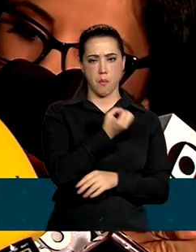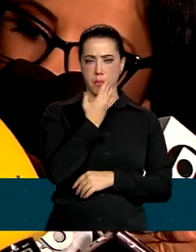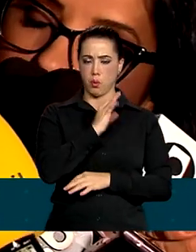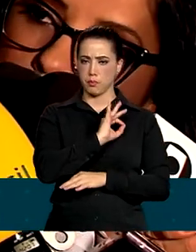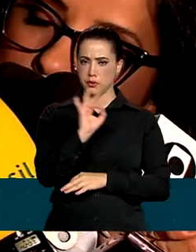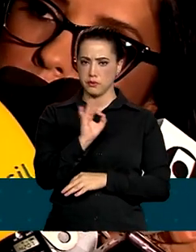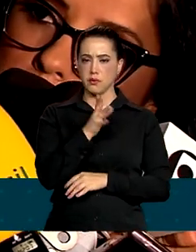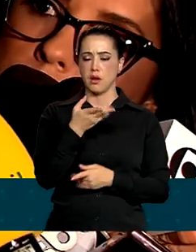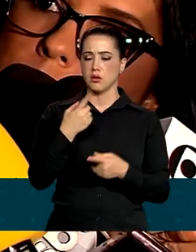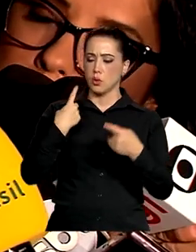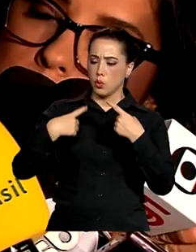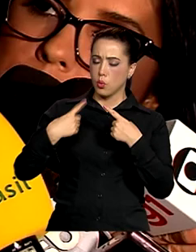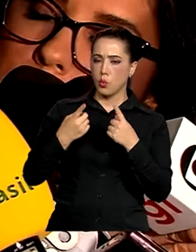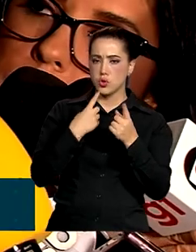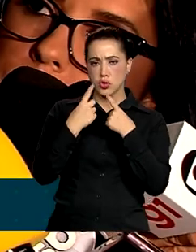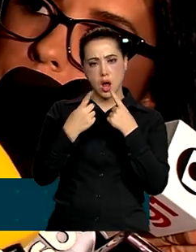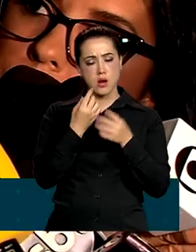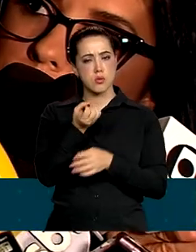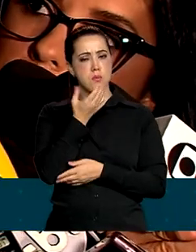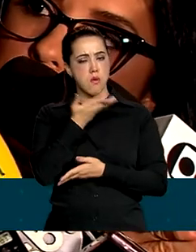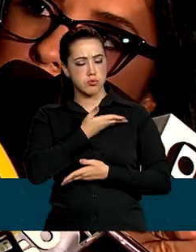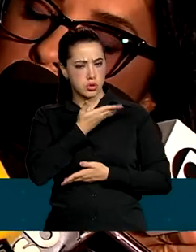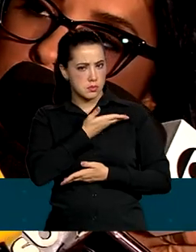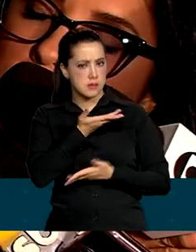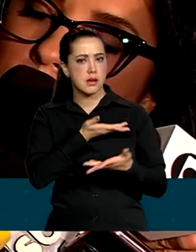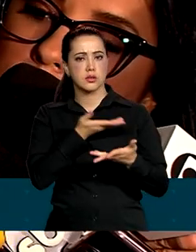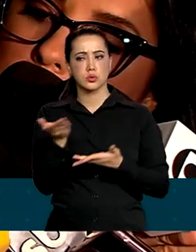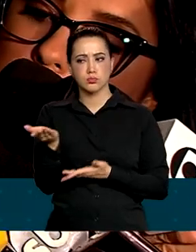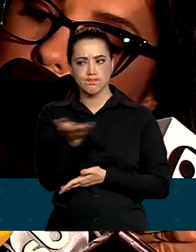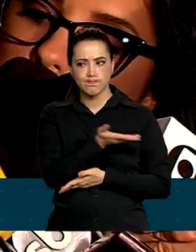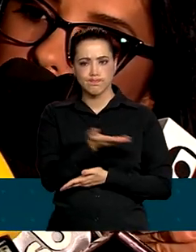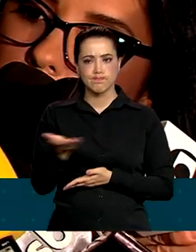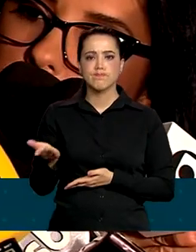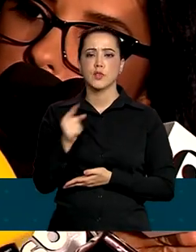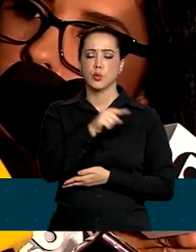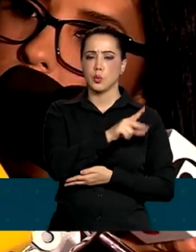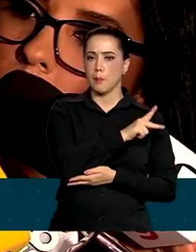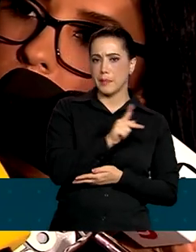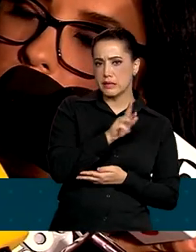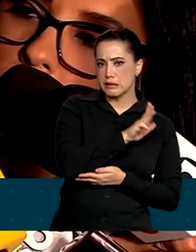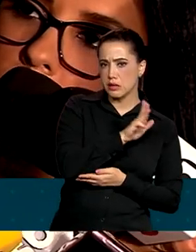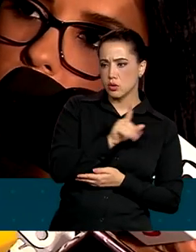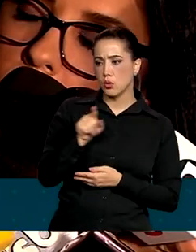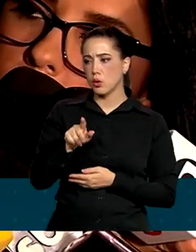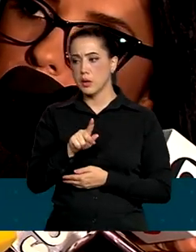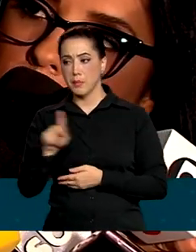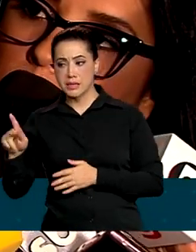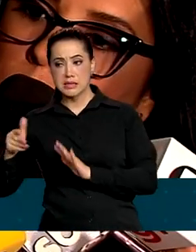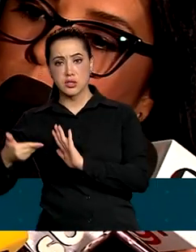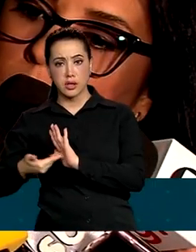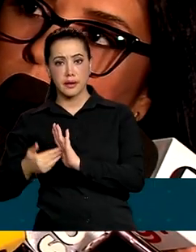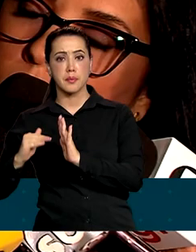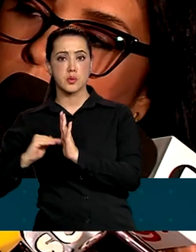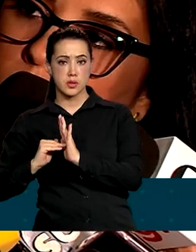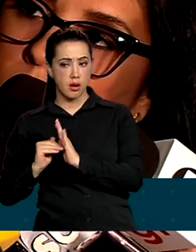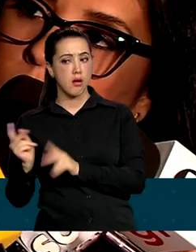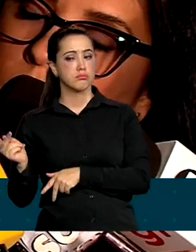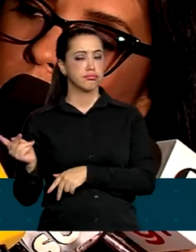mantendo o diálogo amistoso que existe entre o presidente Lula e o presidente da Câmara e o presidente do Senado.